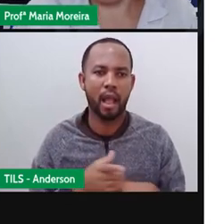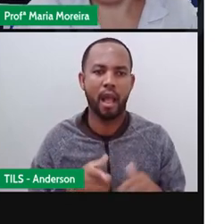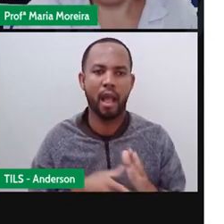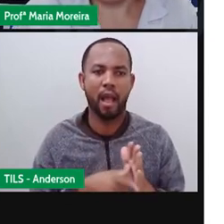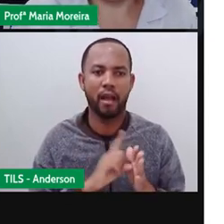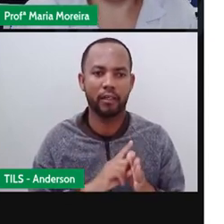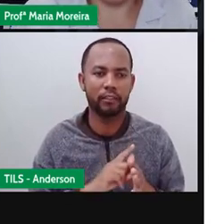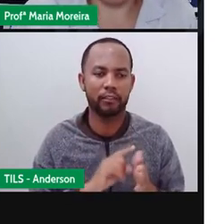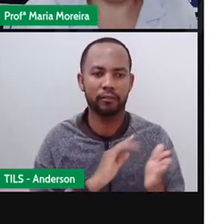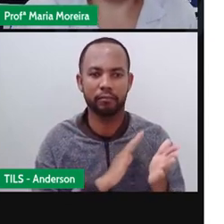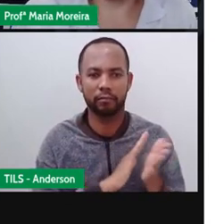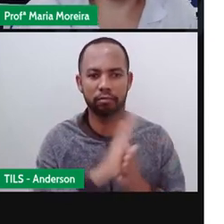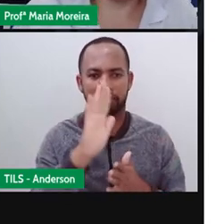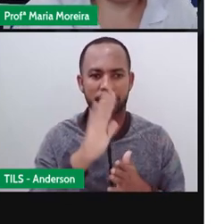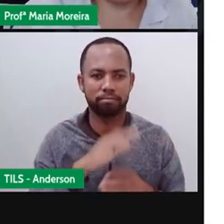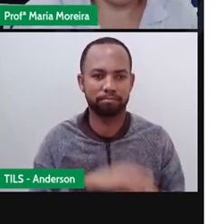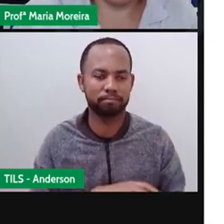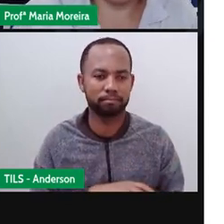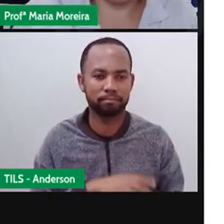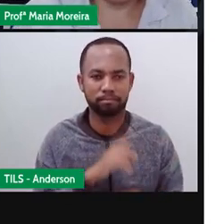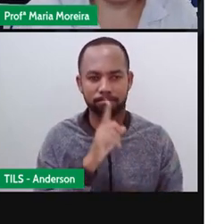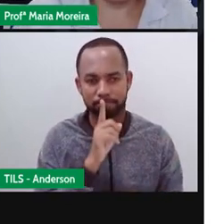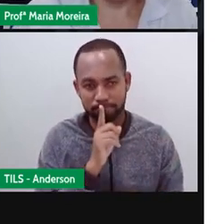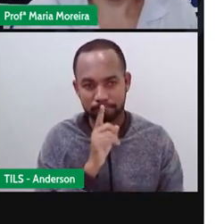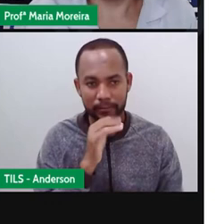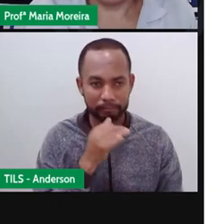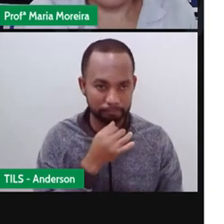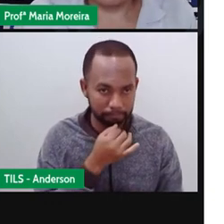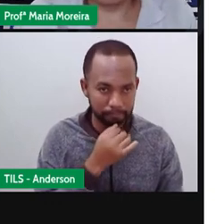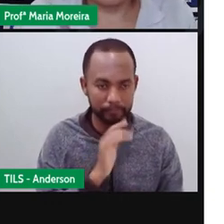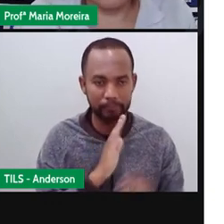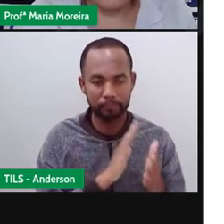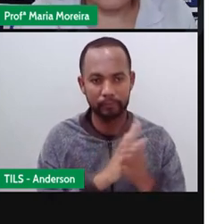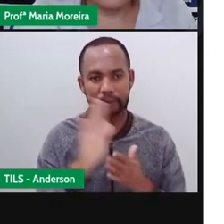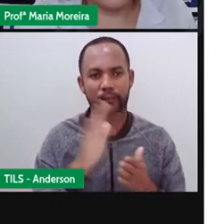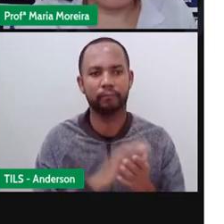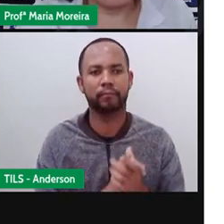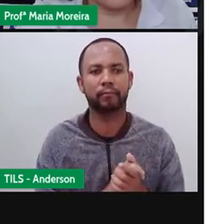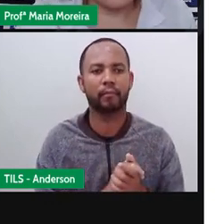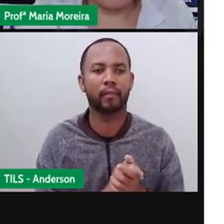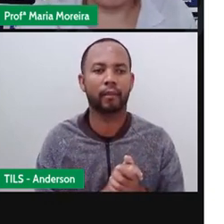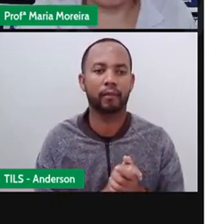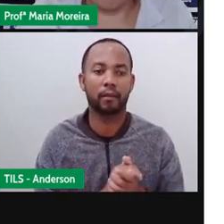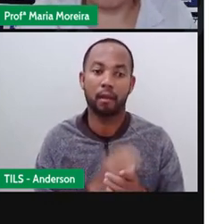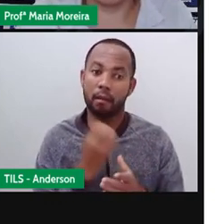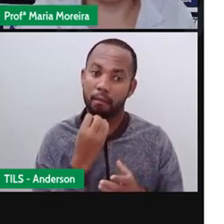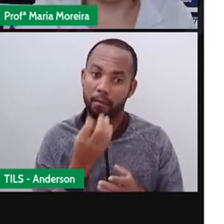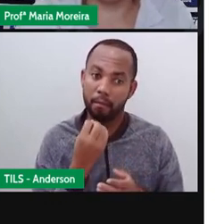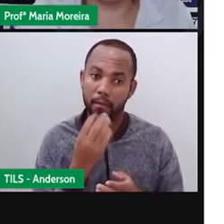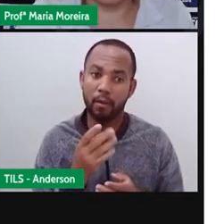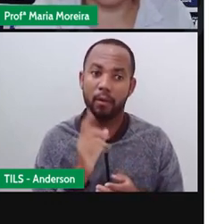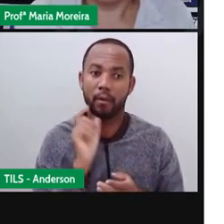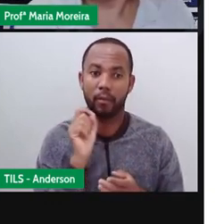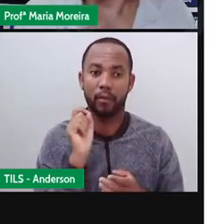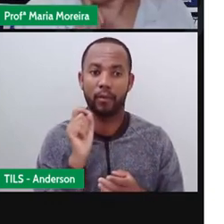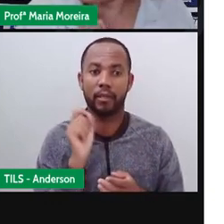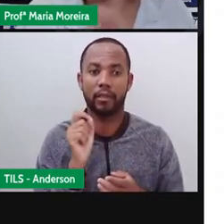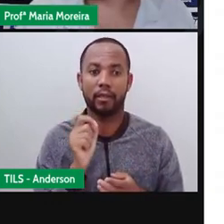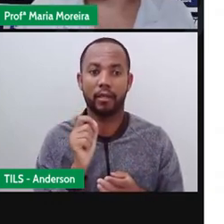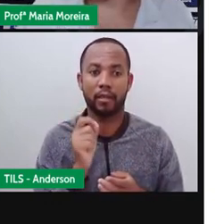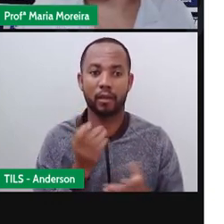planejava, com o rabo entre as pernas. Trate os outros da mesma forma que você